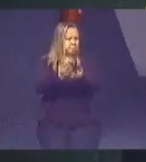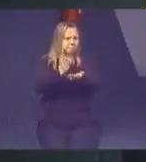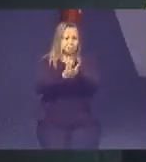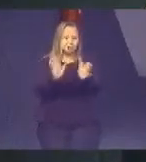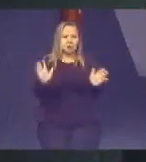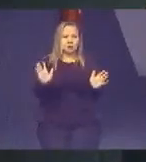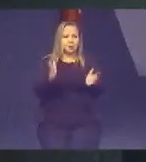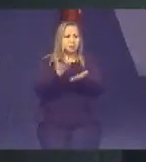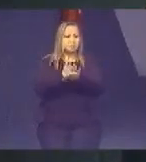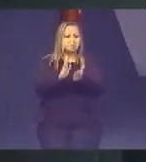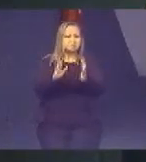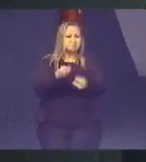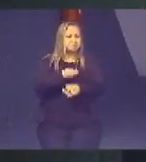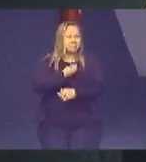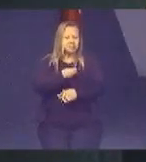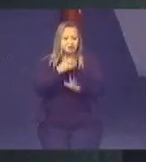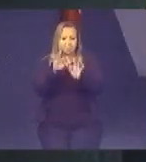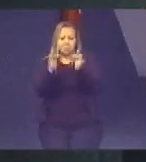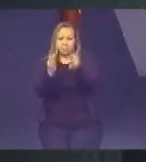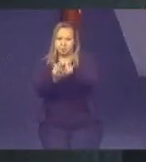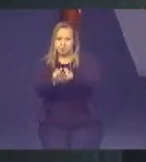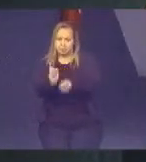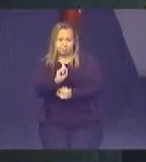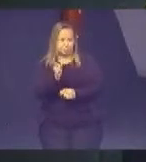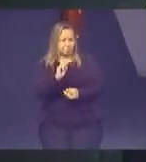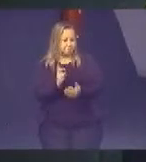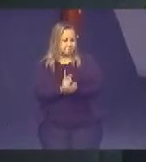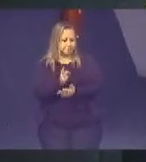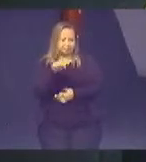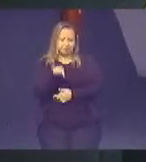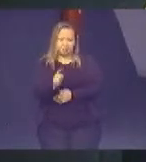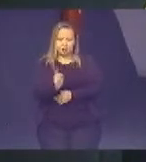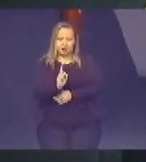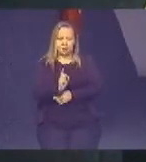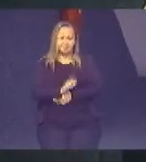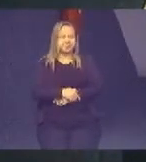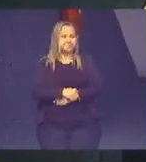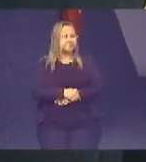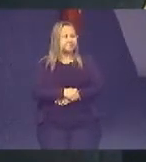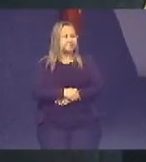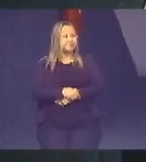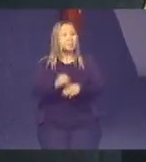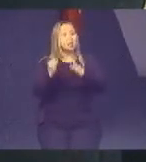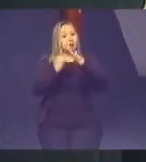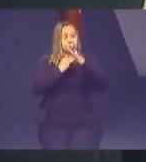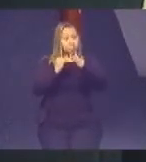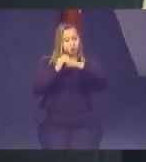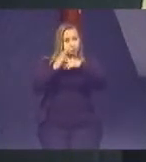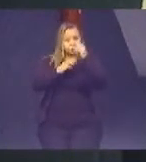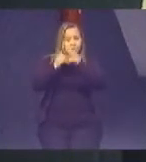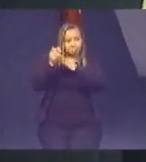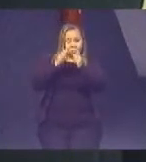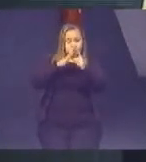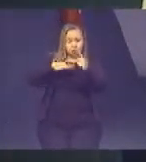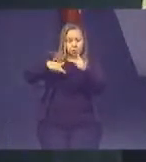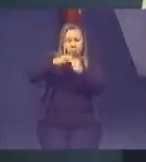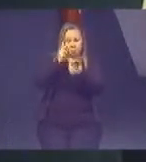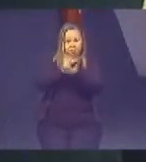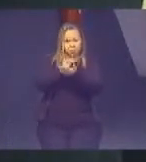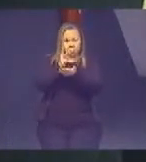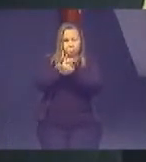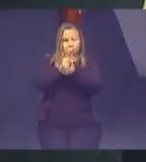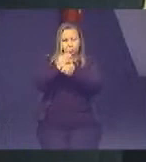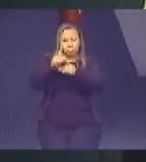rotina daquela família. Nem sempre é isso. A Fundação da Ação Social permaneceu durante